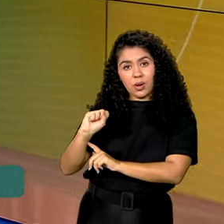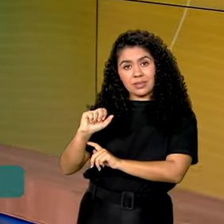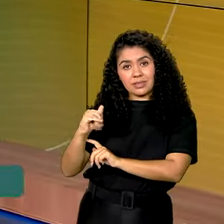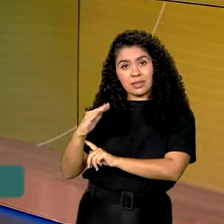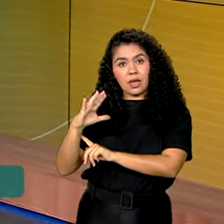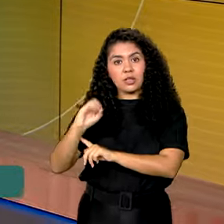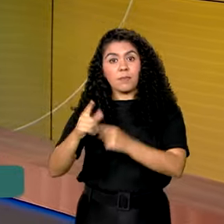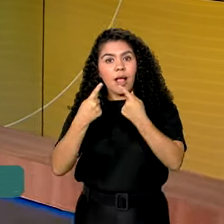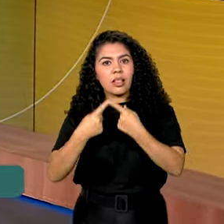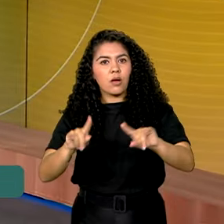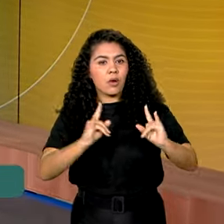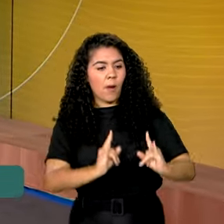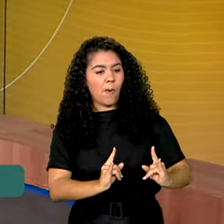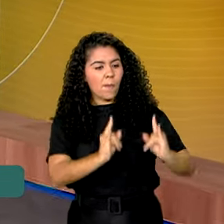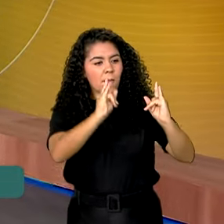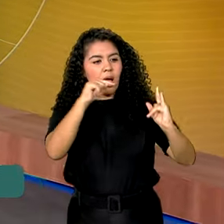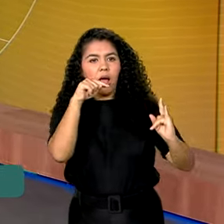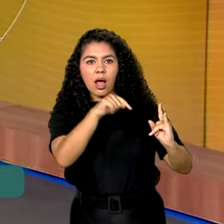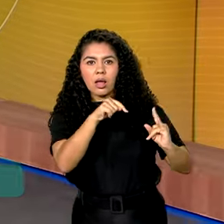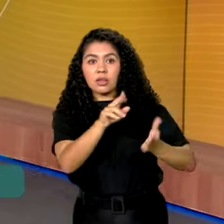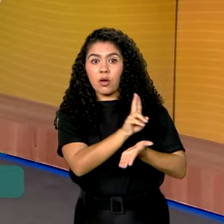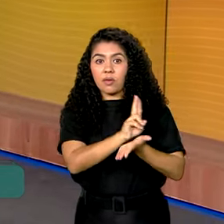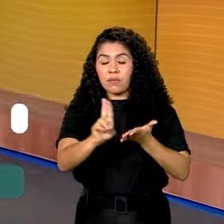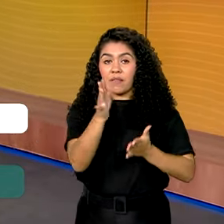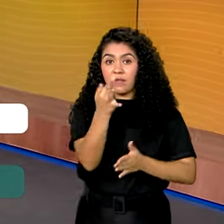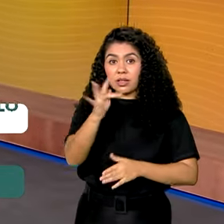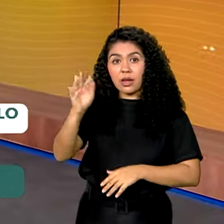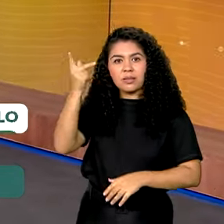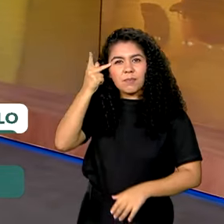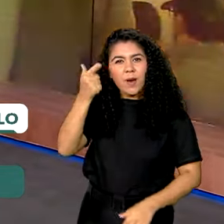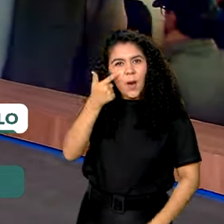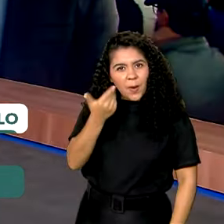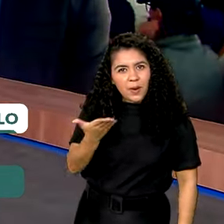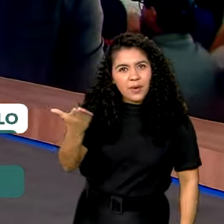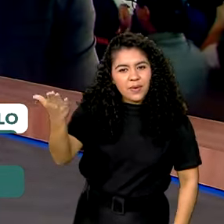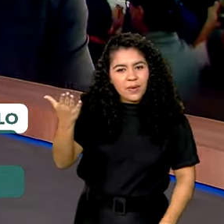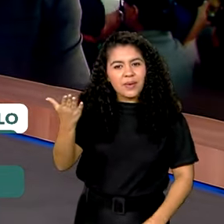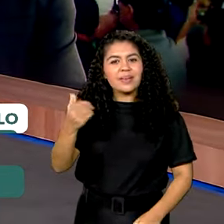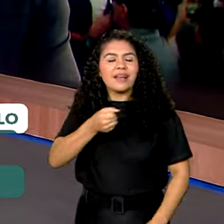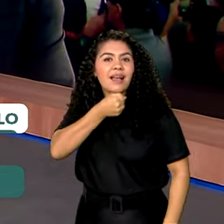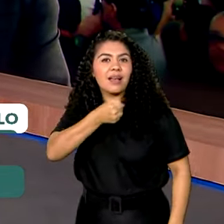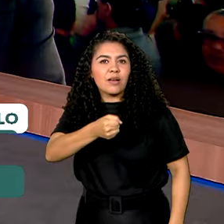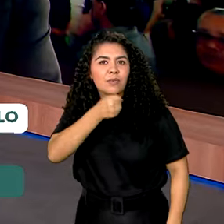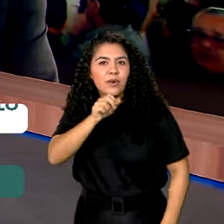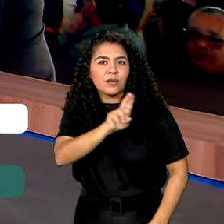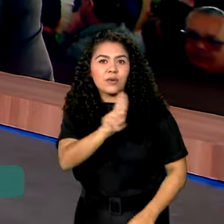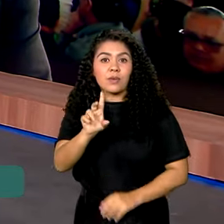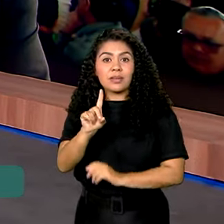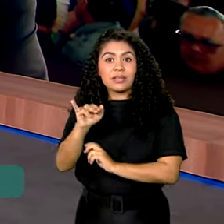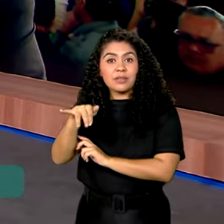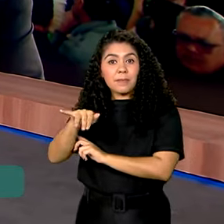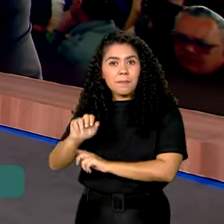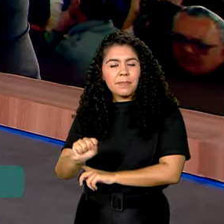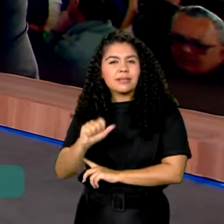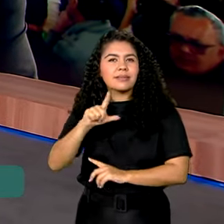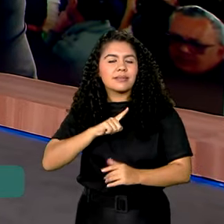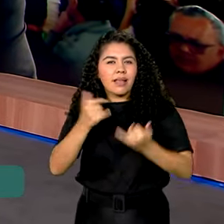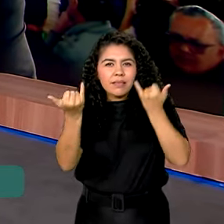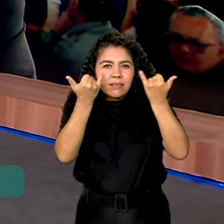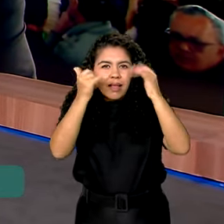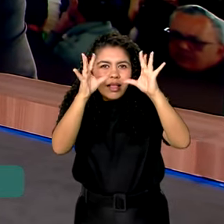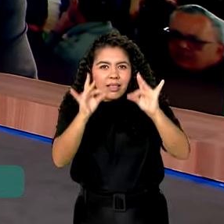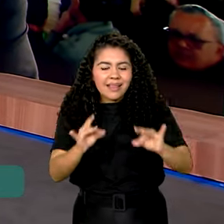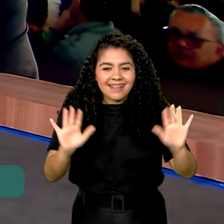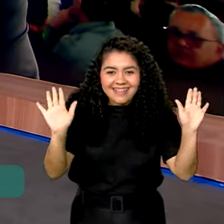de um prédio da Universidade Federal de São Paulo. Então vamos para lá ao vivo com o repórter Dimas Soldi, que tem as informações para a gente.